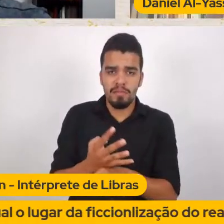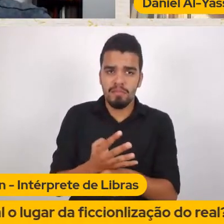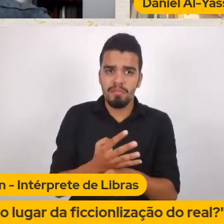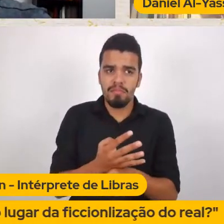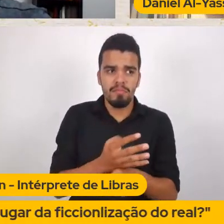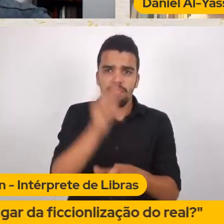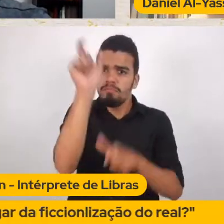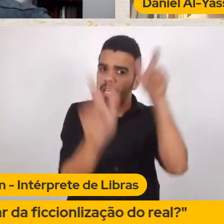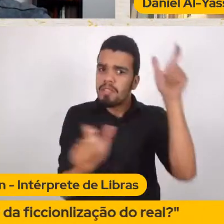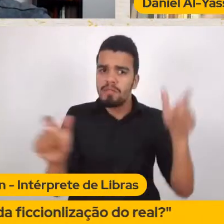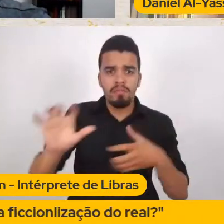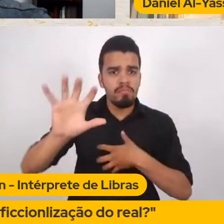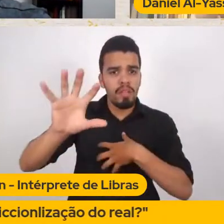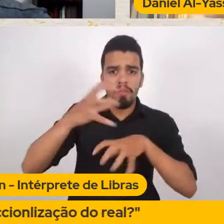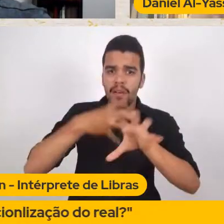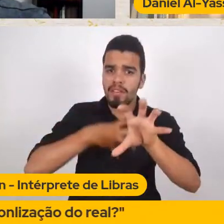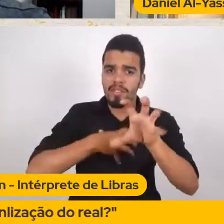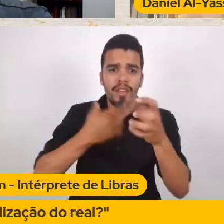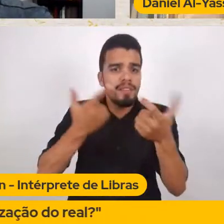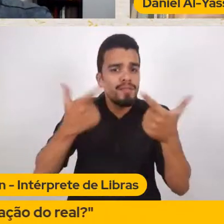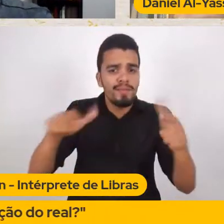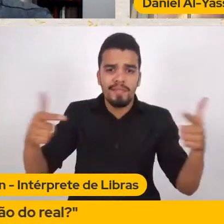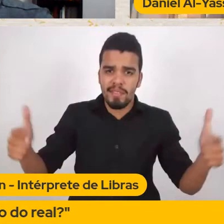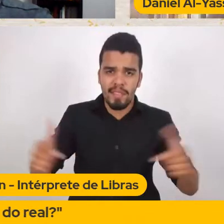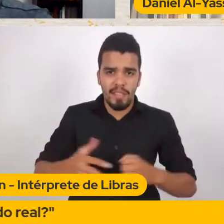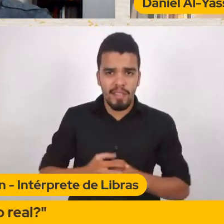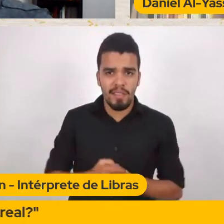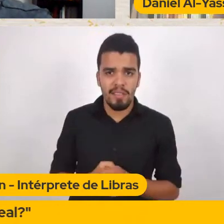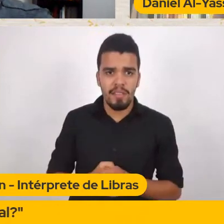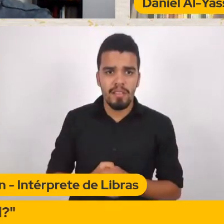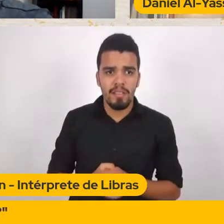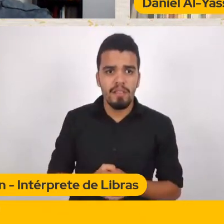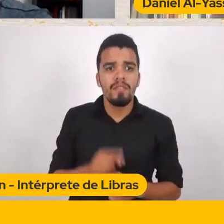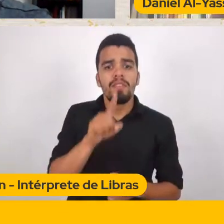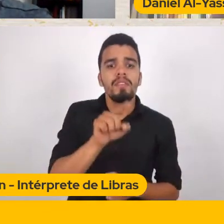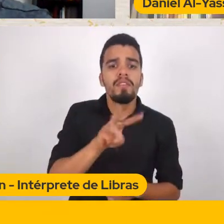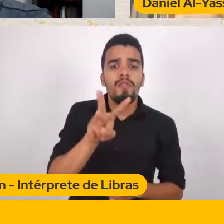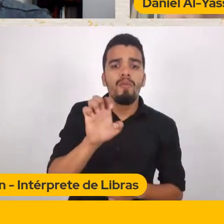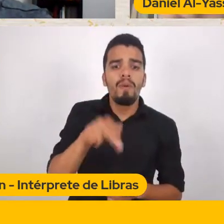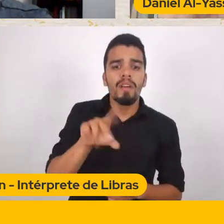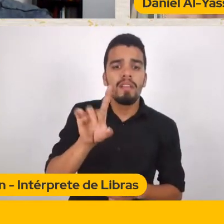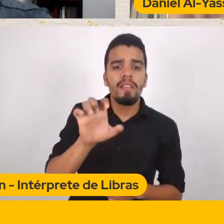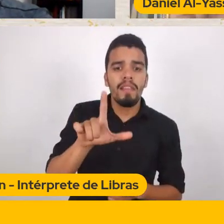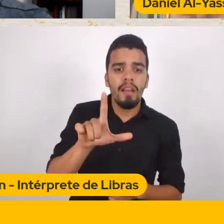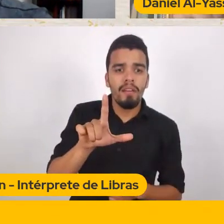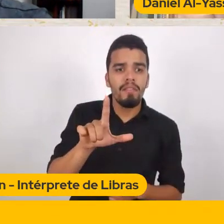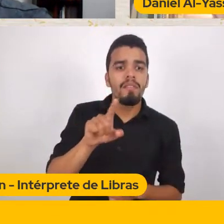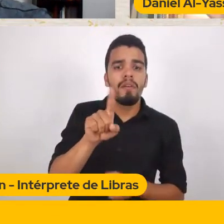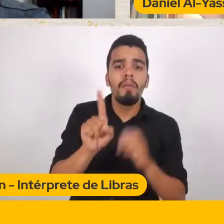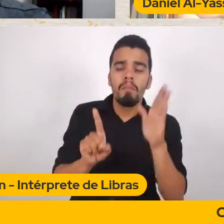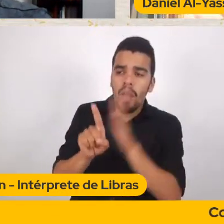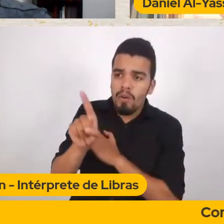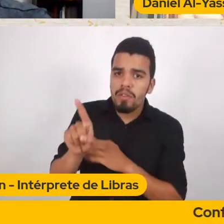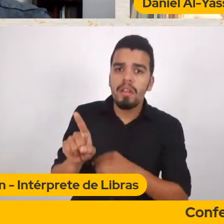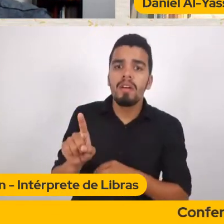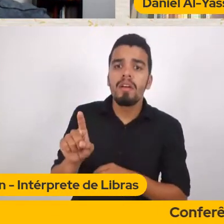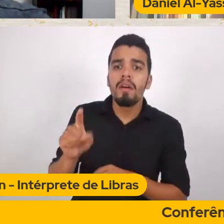Aposto contigo Wendel Tu vai perguntar Para qualquer um Para o imbecil Que saiu aqui Da nossa presidência